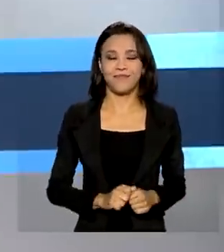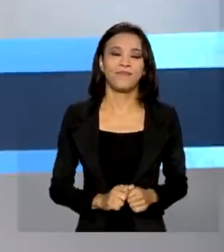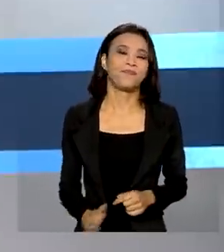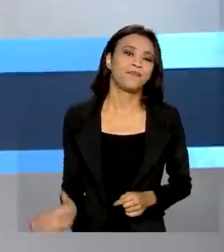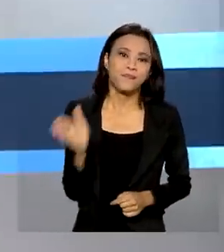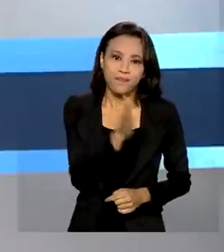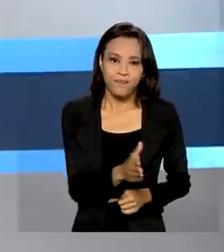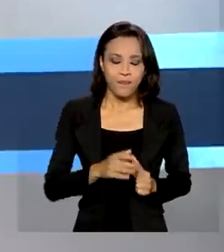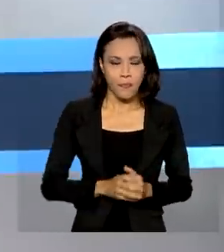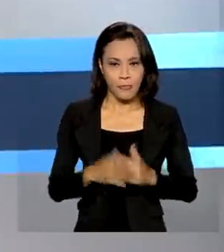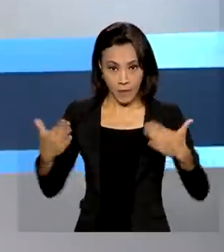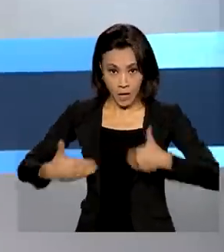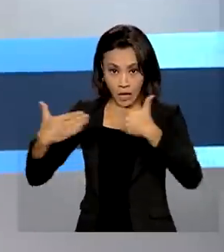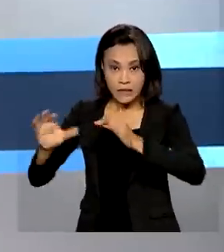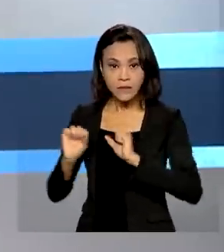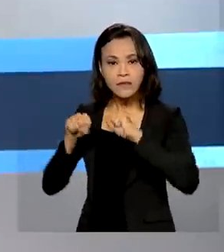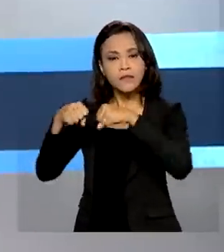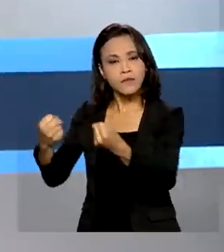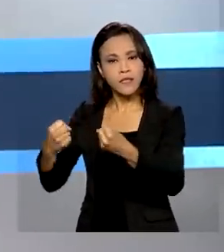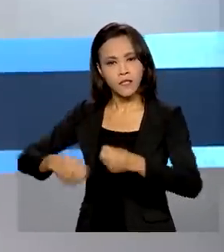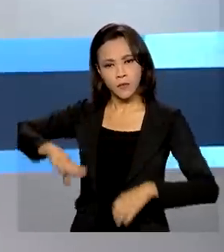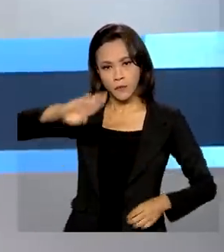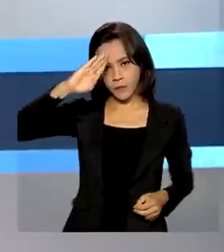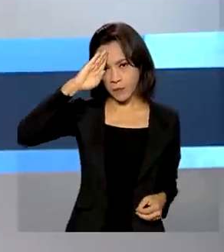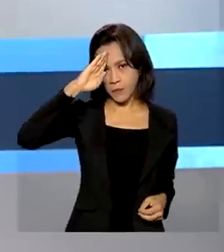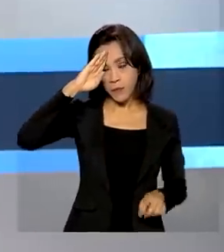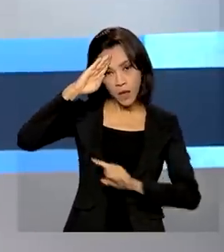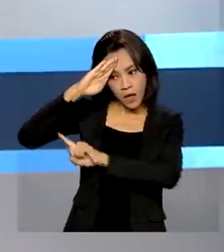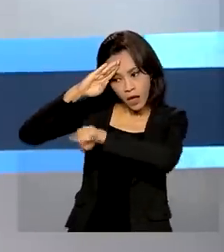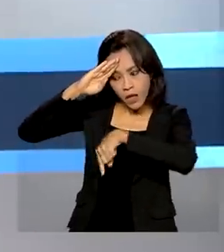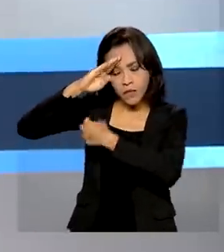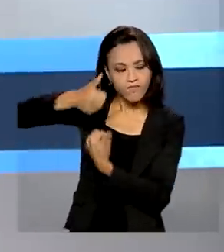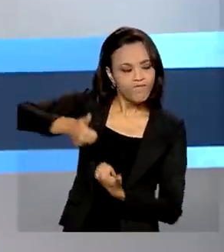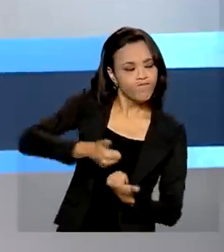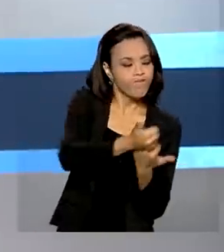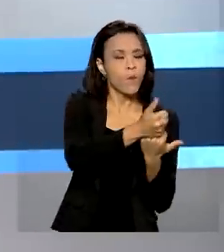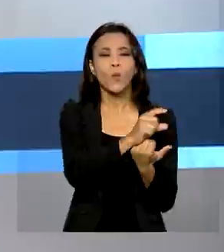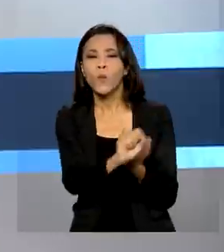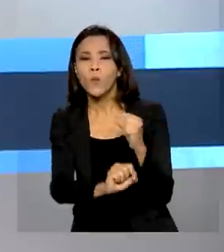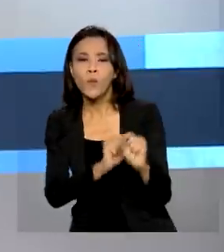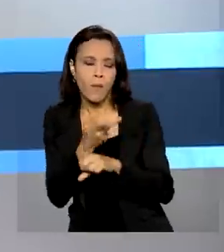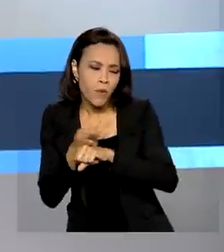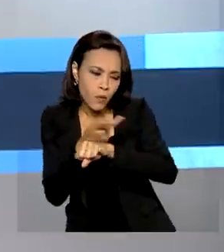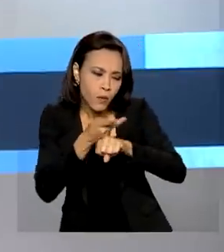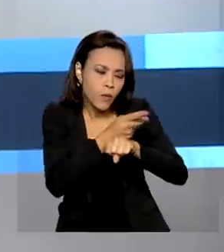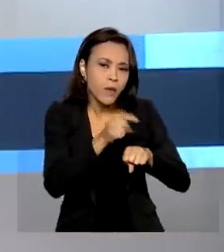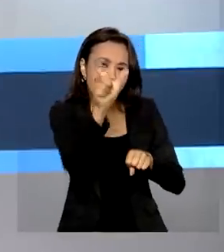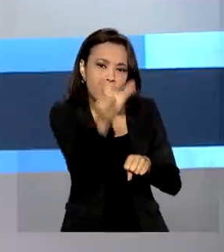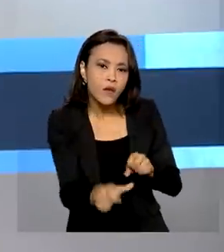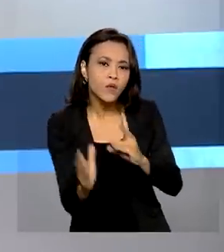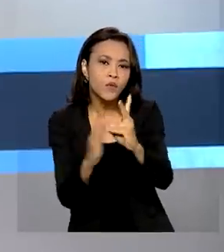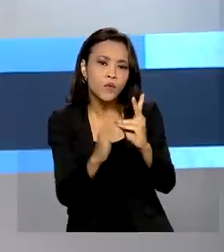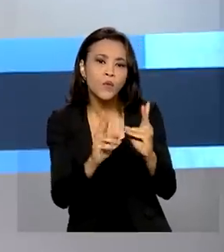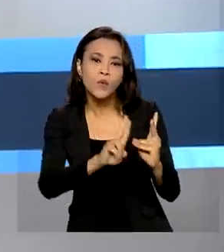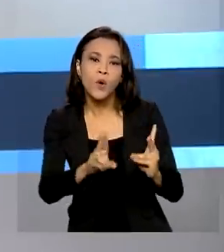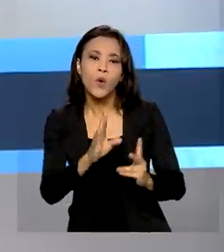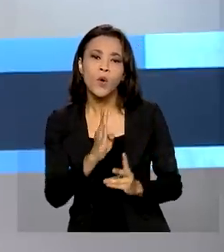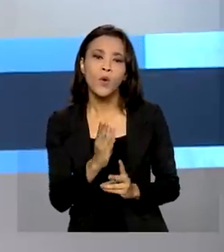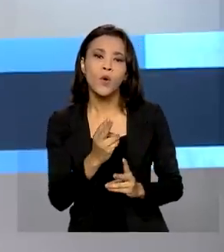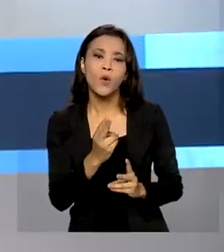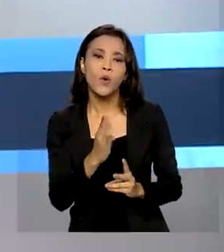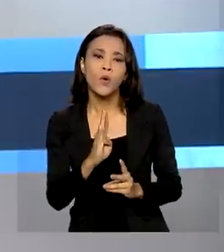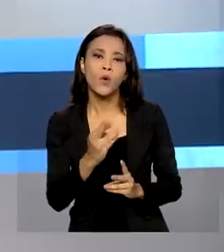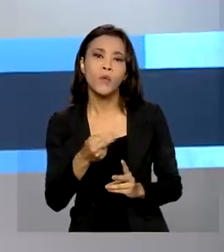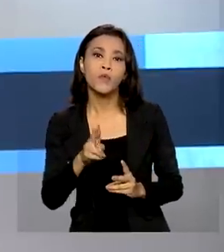O Ministério da Defesa e as Forças Armadas estão prestando todo o apoio necessário nas buscas ao indigenista Bruno Araújo Pereira, servidor